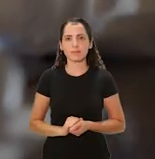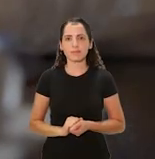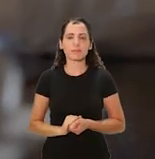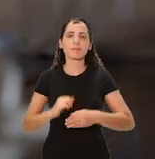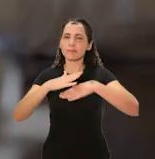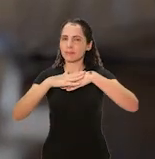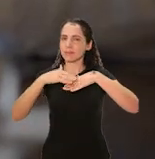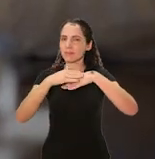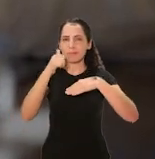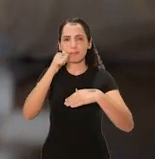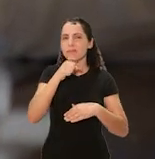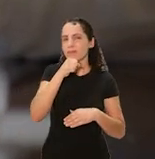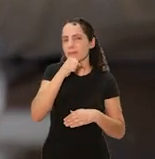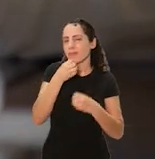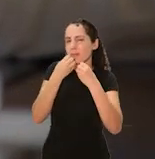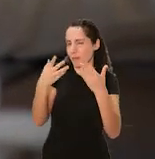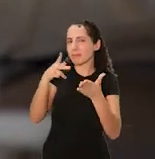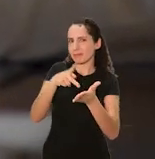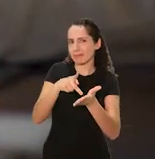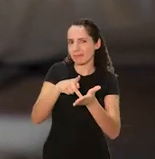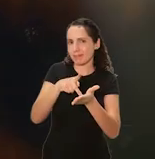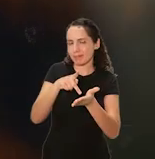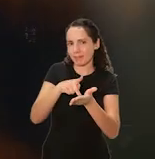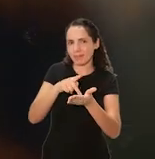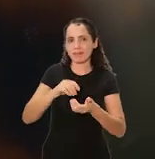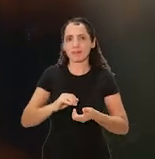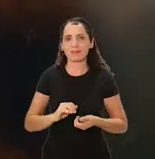Coisa boa é carinho de vó, não é mesmo?